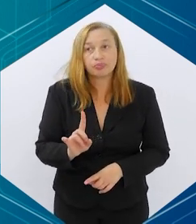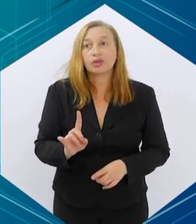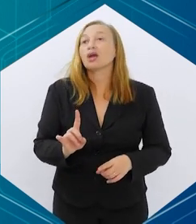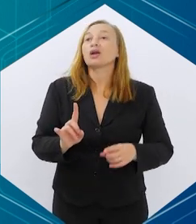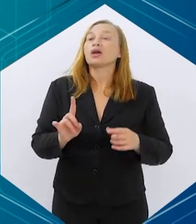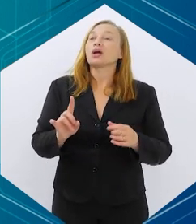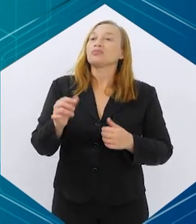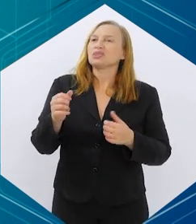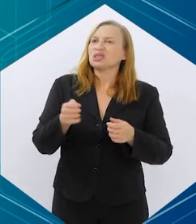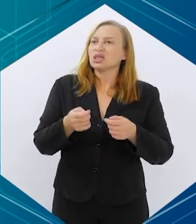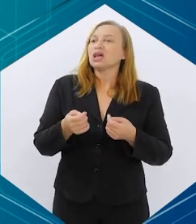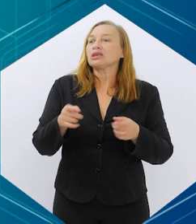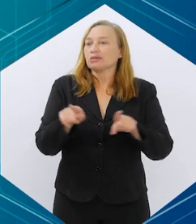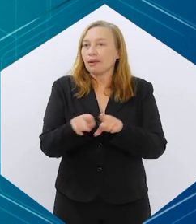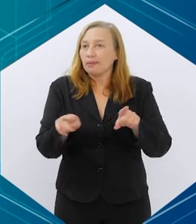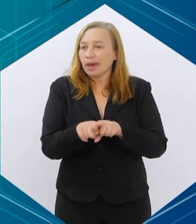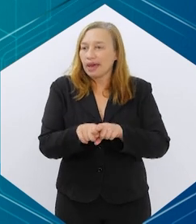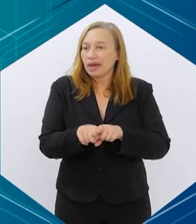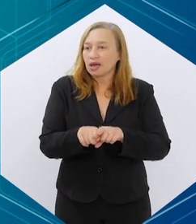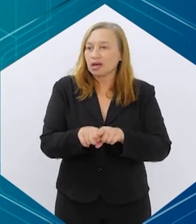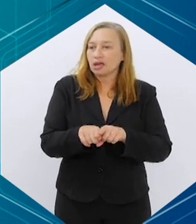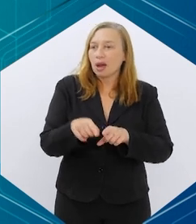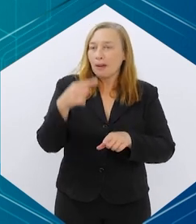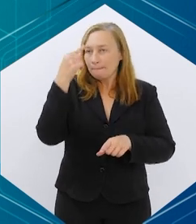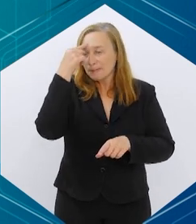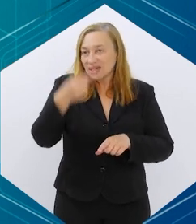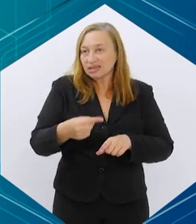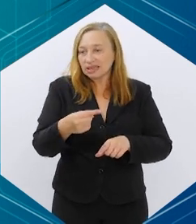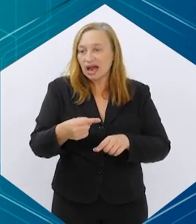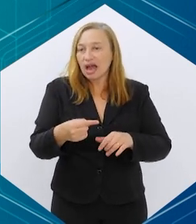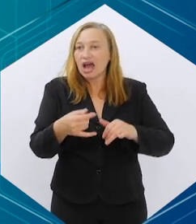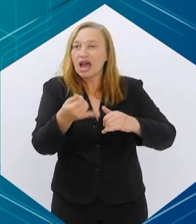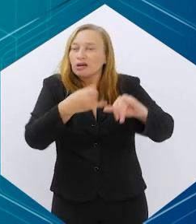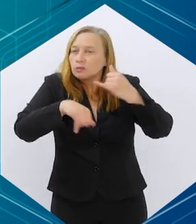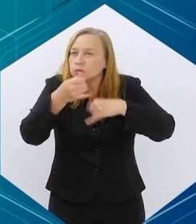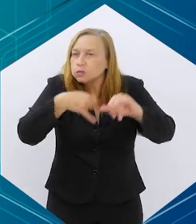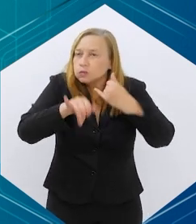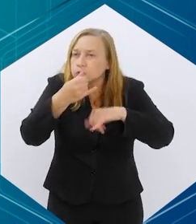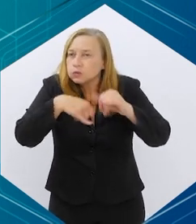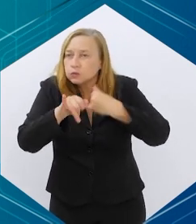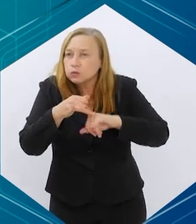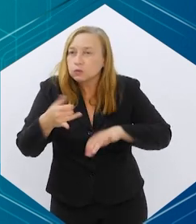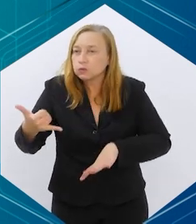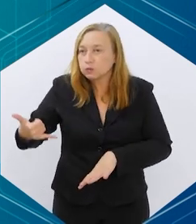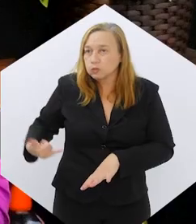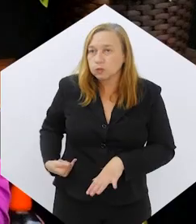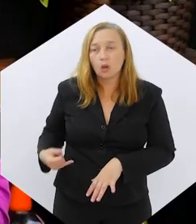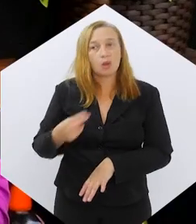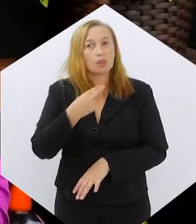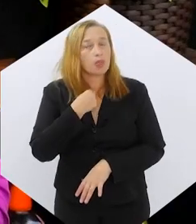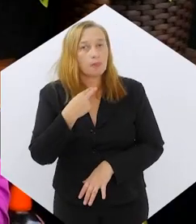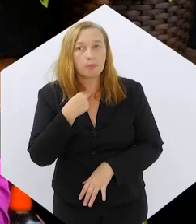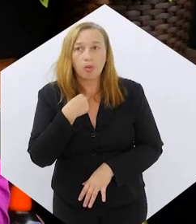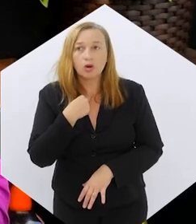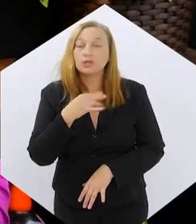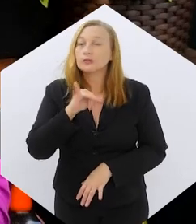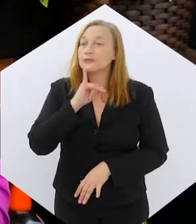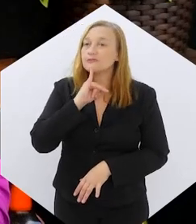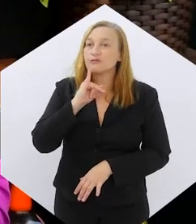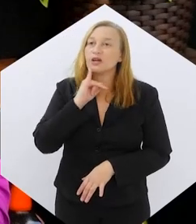fazer uso através da manipulação, tem que ter muito cuidado com o que é divulgado, da forma com que é isto, né,